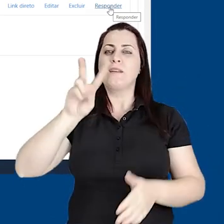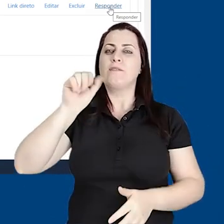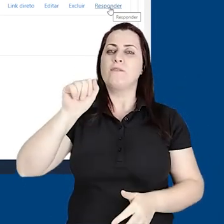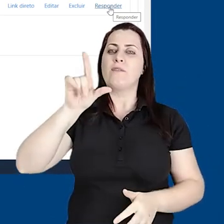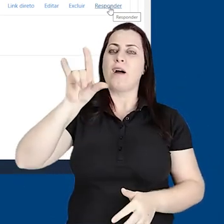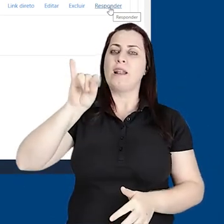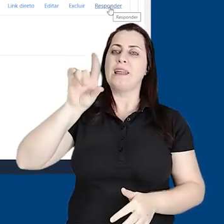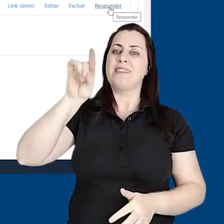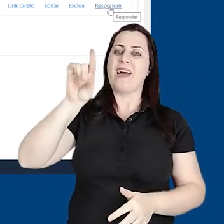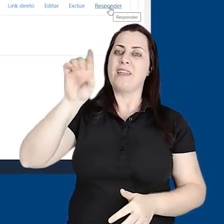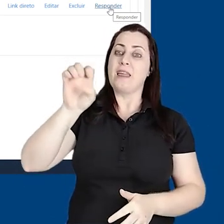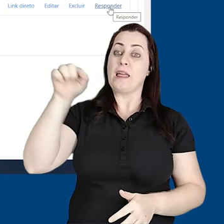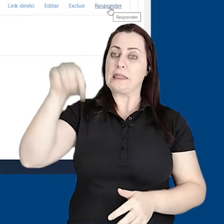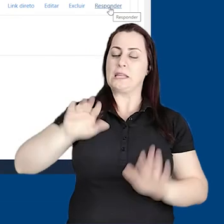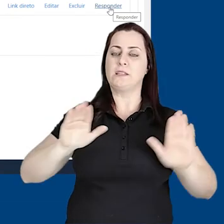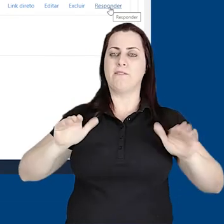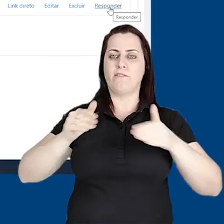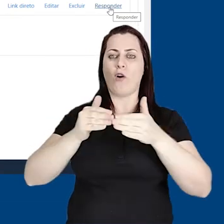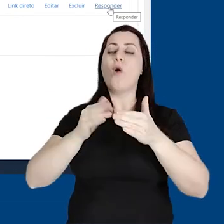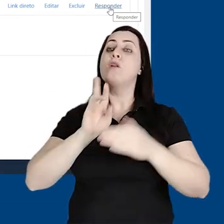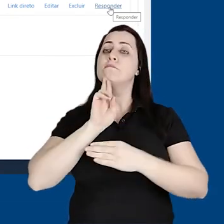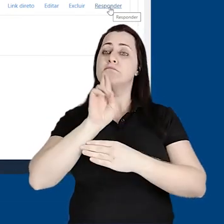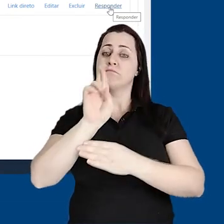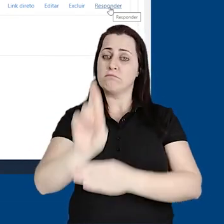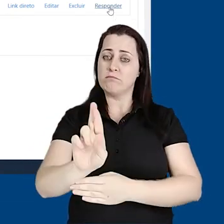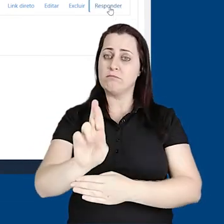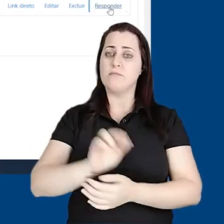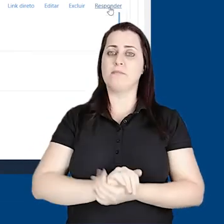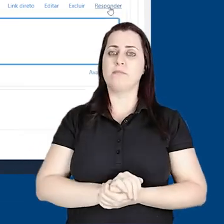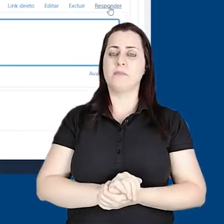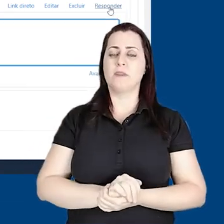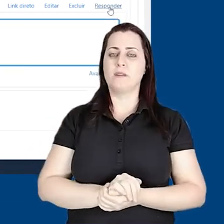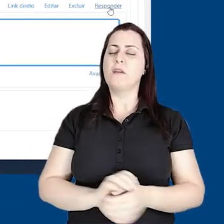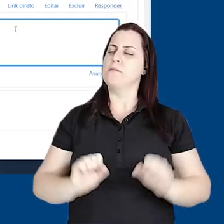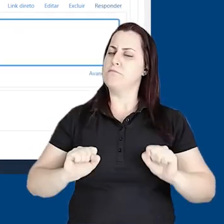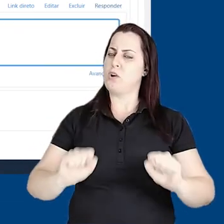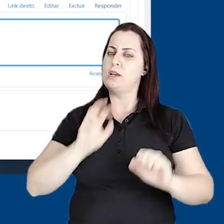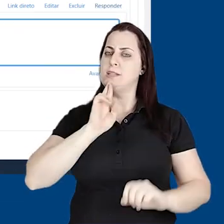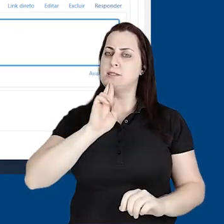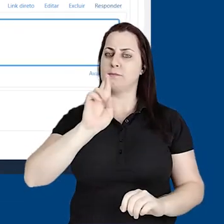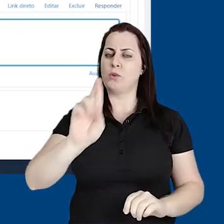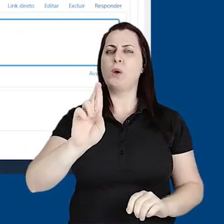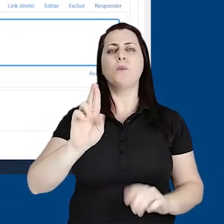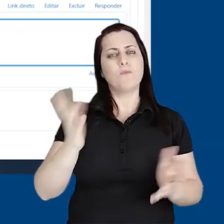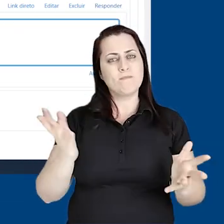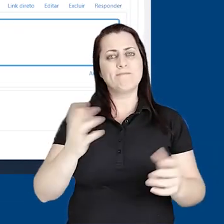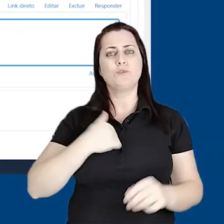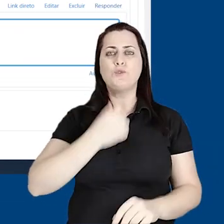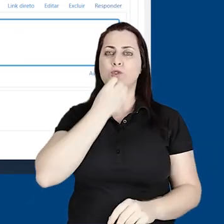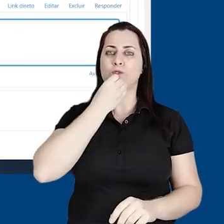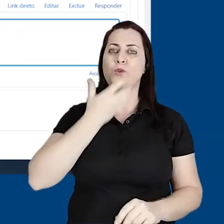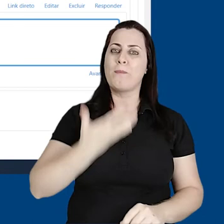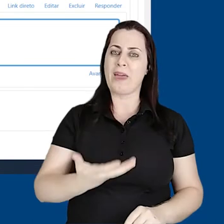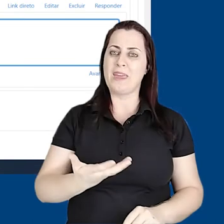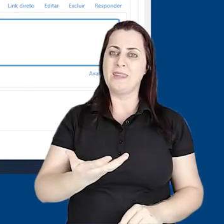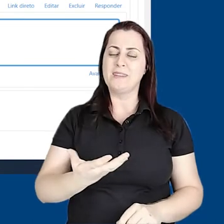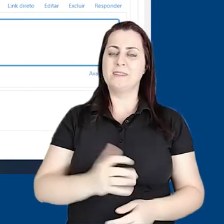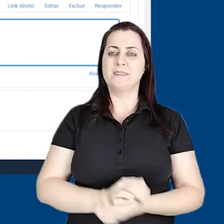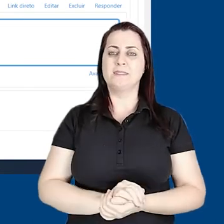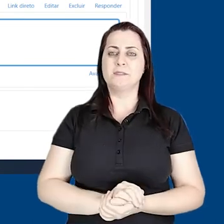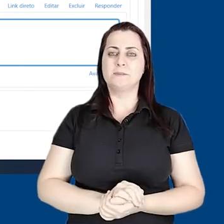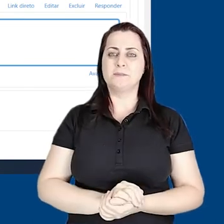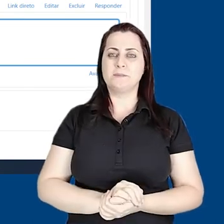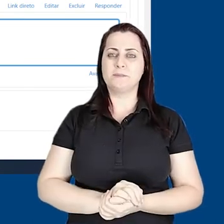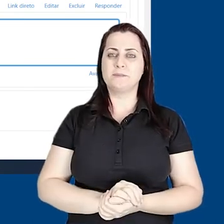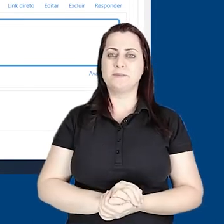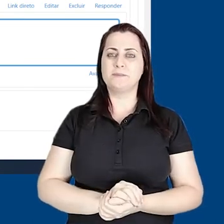período de validade deste fórum. Clicando em responder, eu posso responder, estou bem,